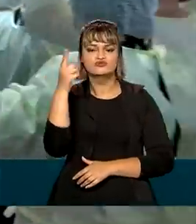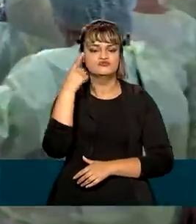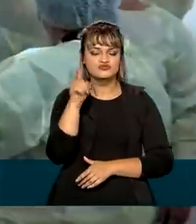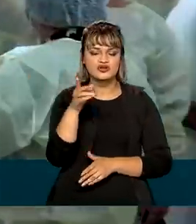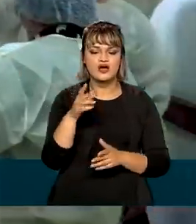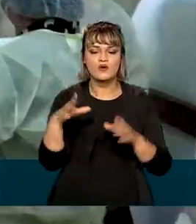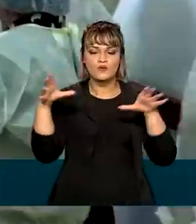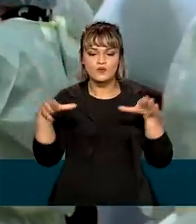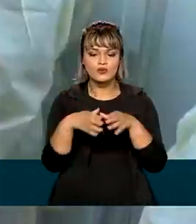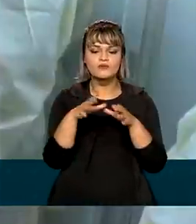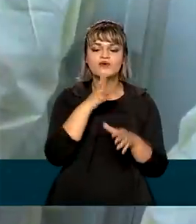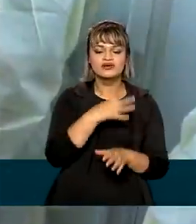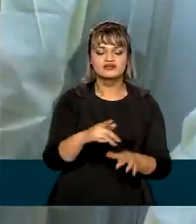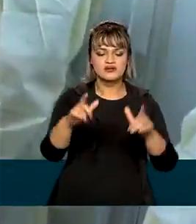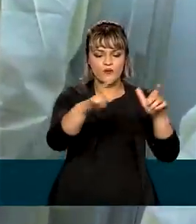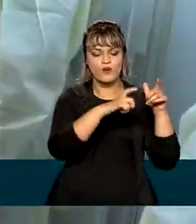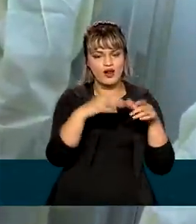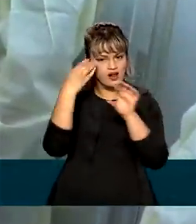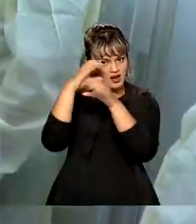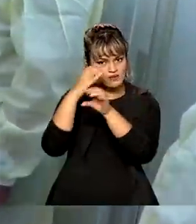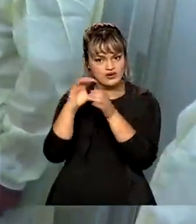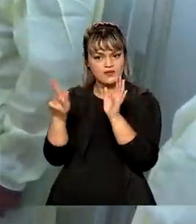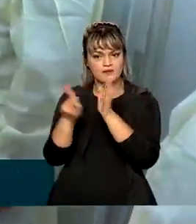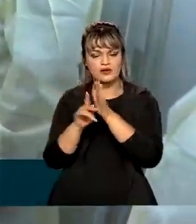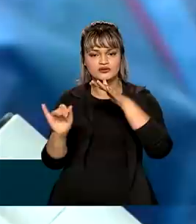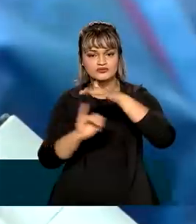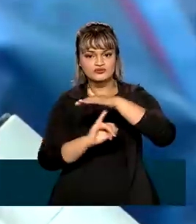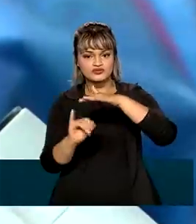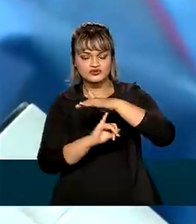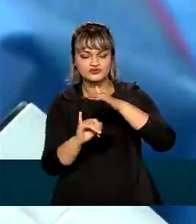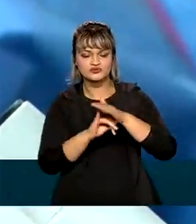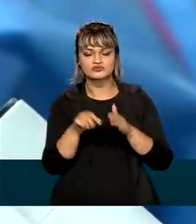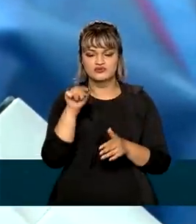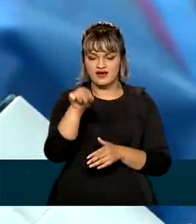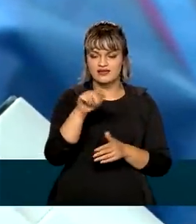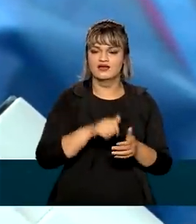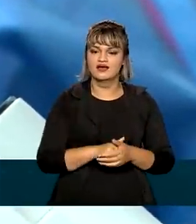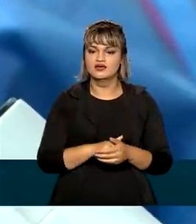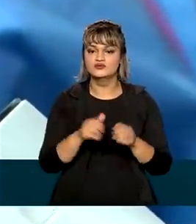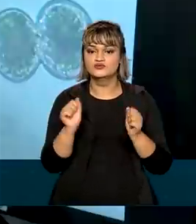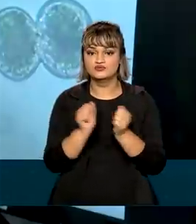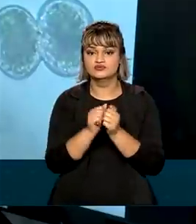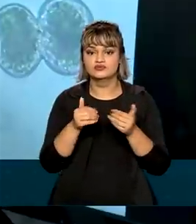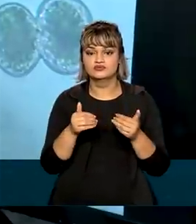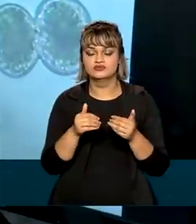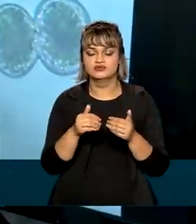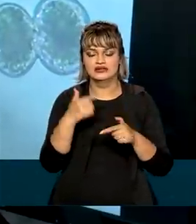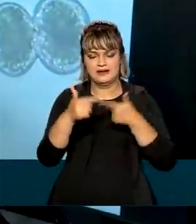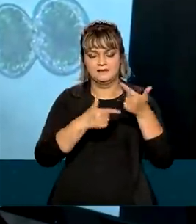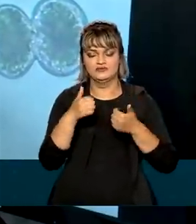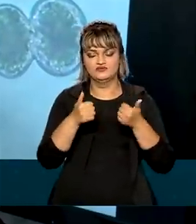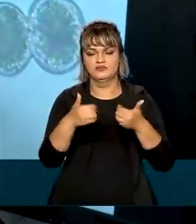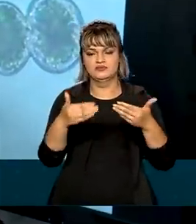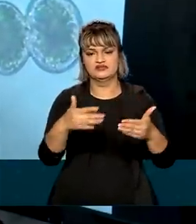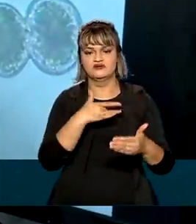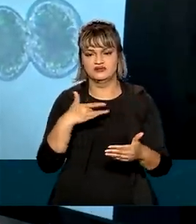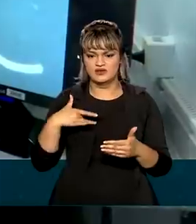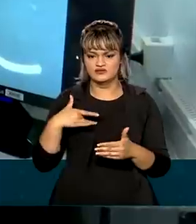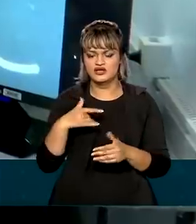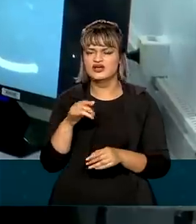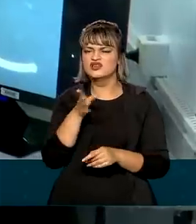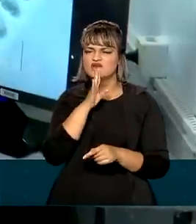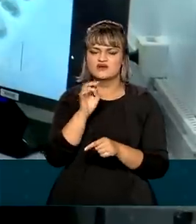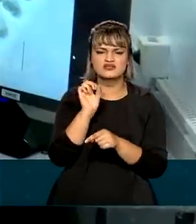missão, o grupo conheceu os laboratórios do Instituto Evandro Chagas, ligado ao Ministério da Saúde, que desenvolve estudos sobre